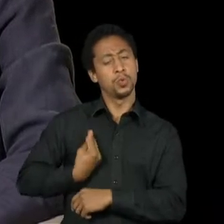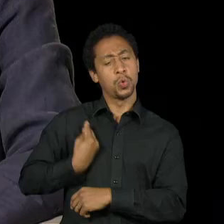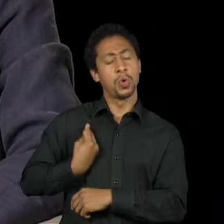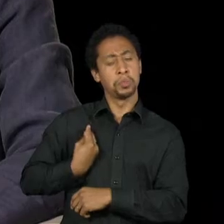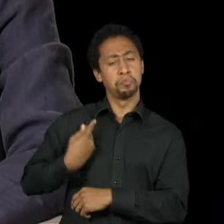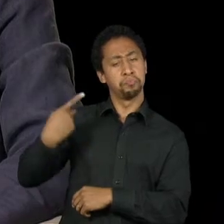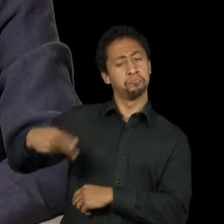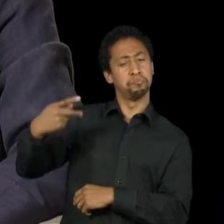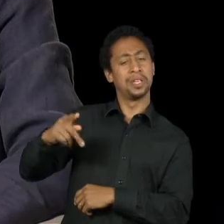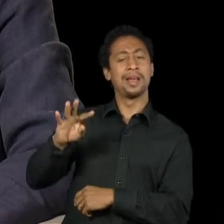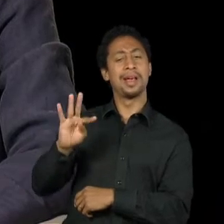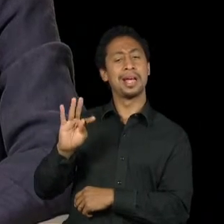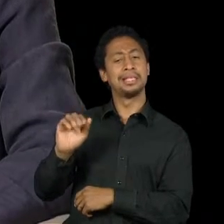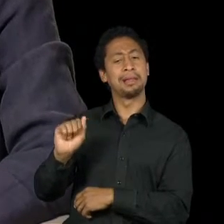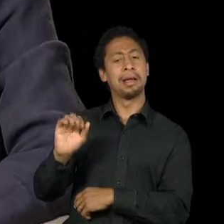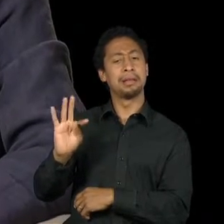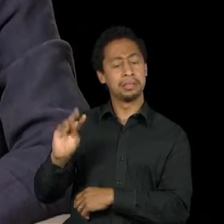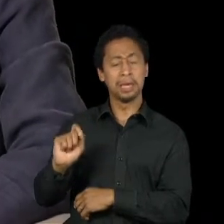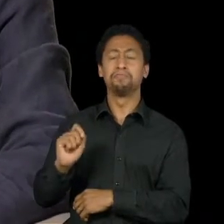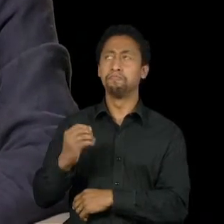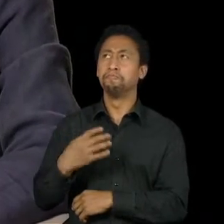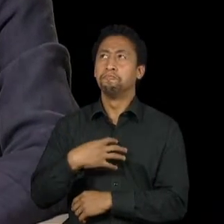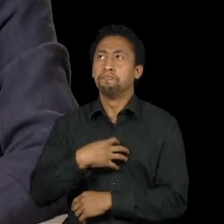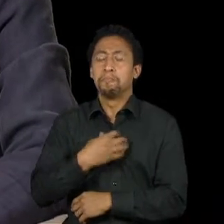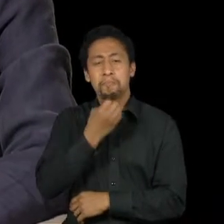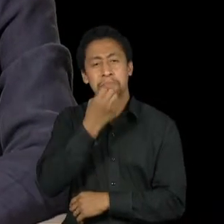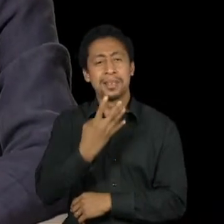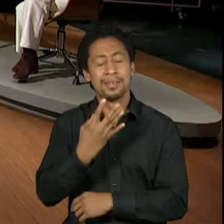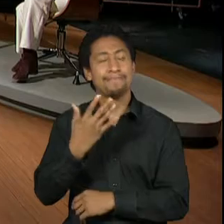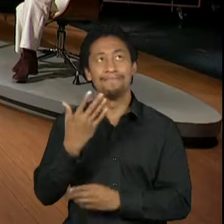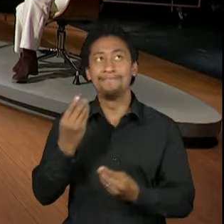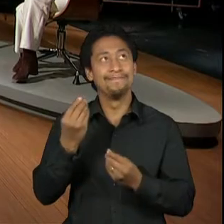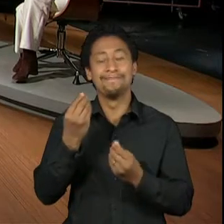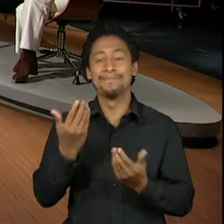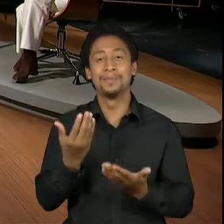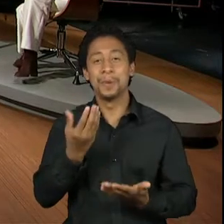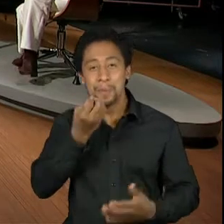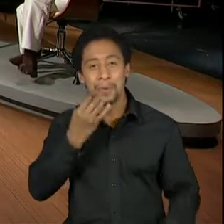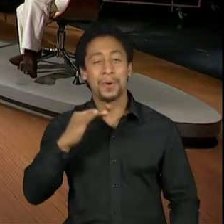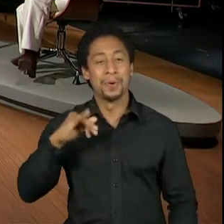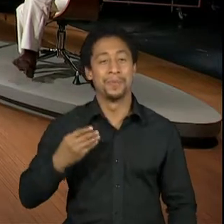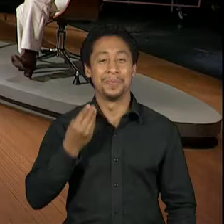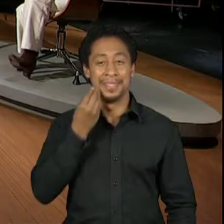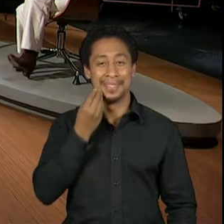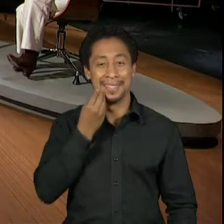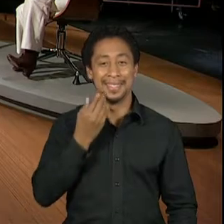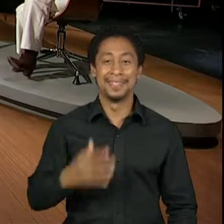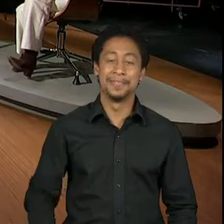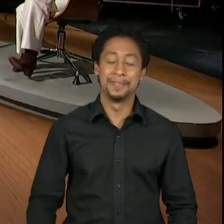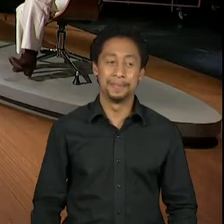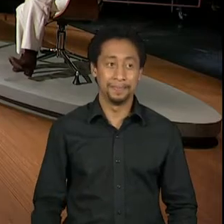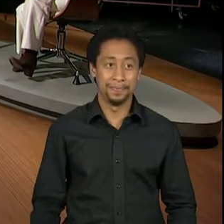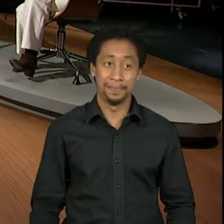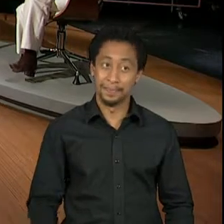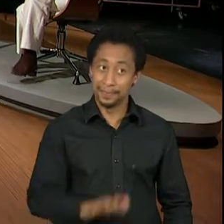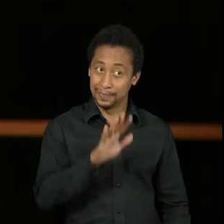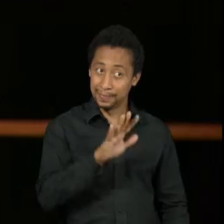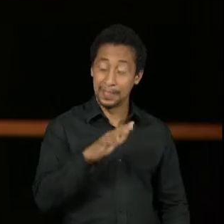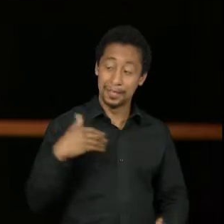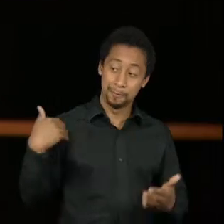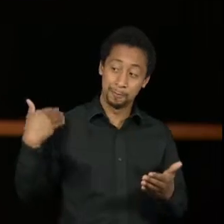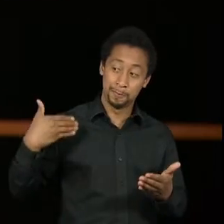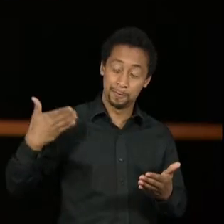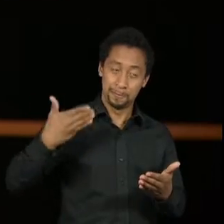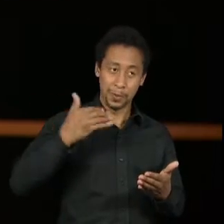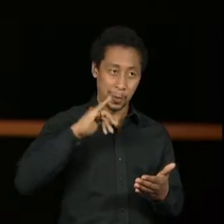bem marcante, assim, ter tido essa oportunidade. Vígia, você teve algumas oportunidades de